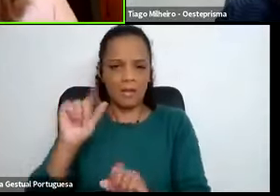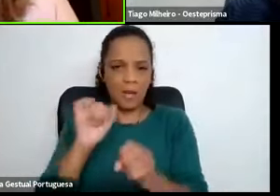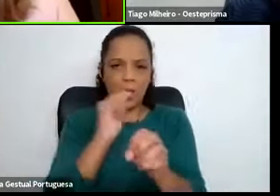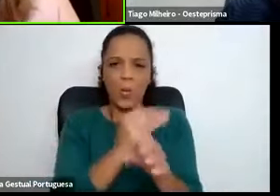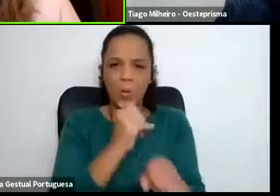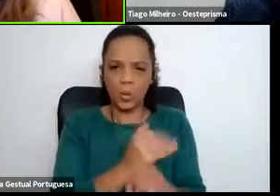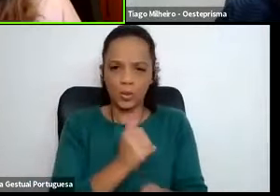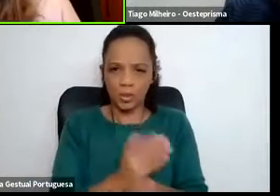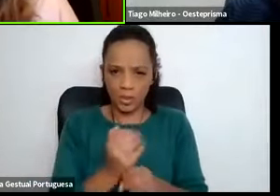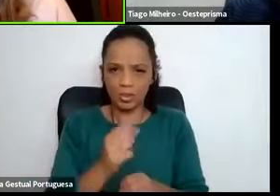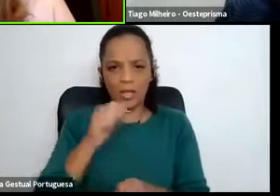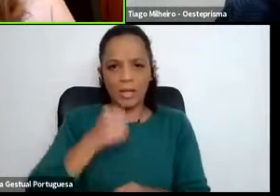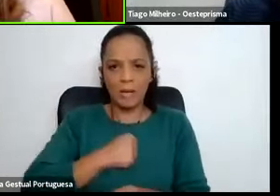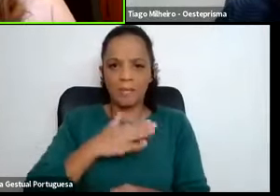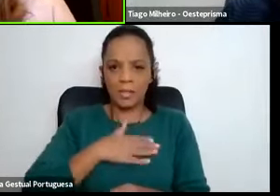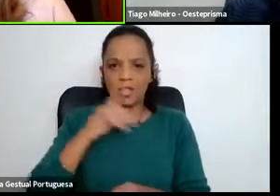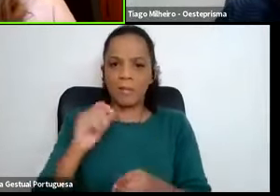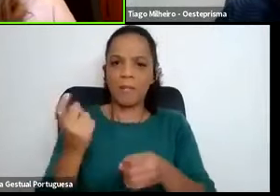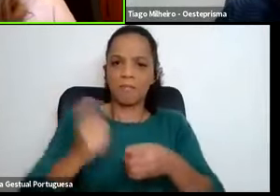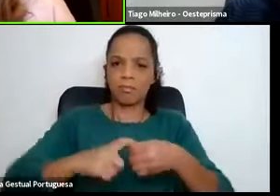entretanto, recrutaram, claro,